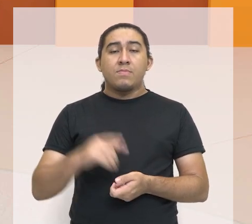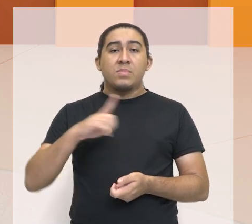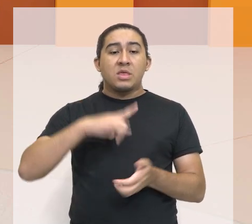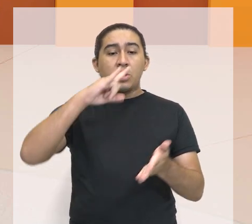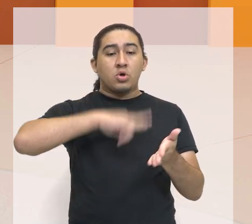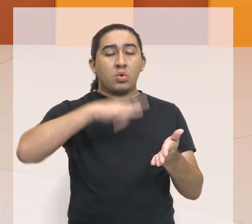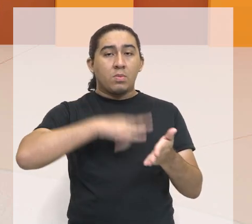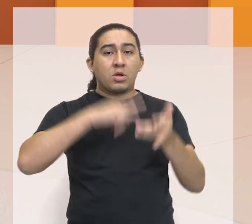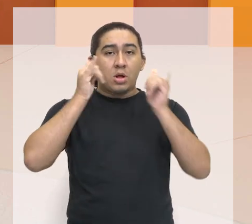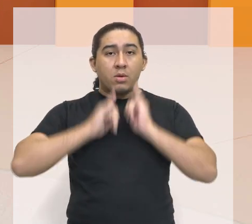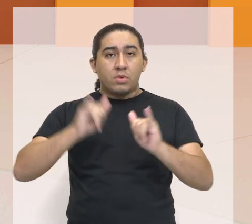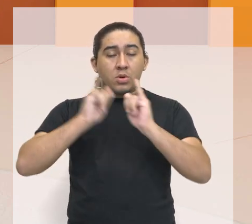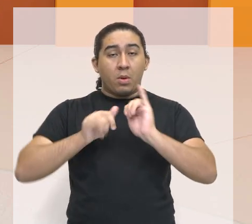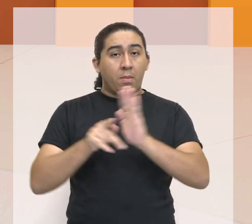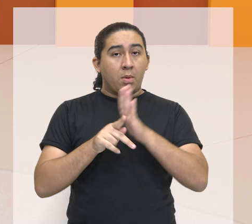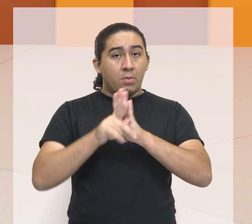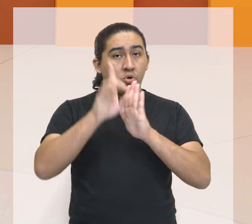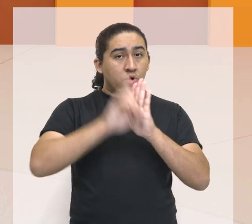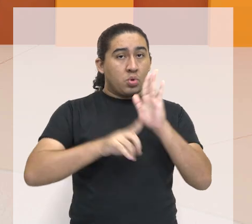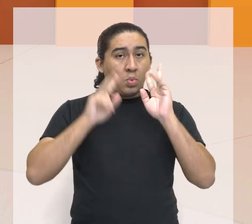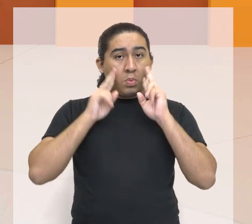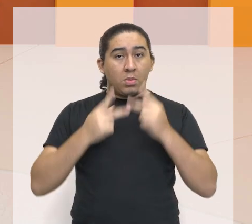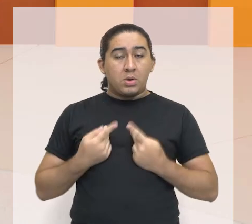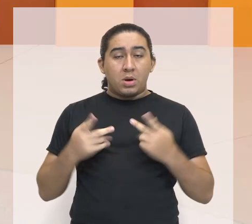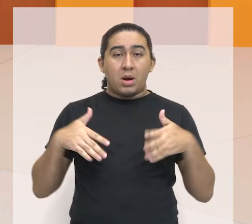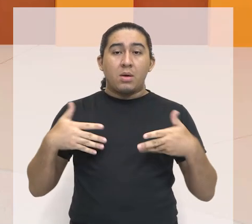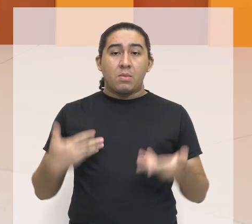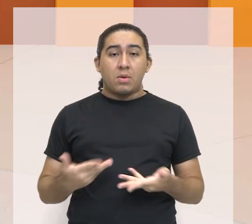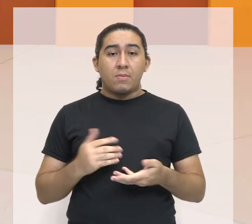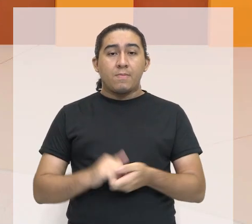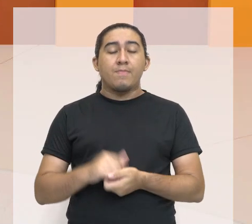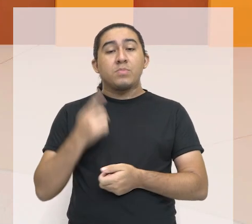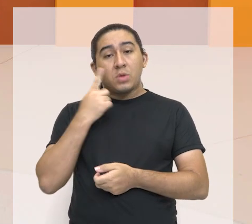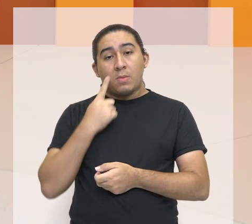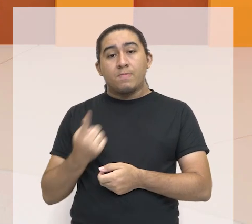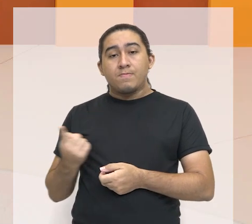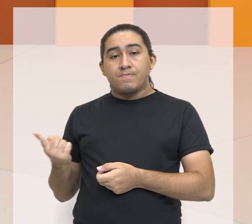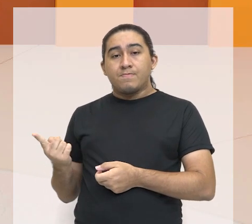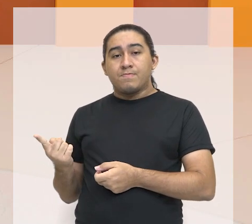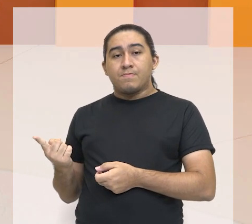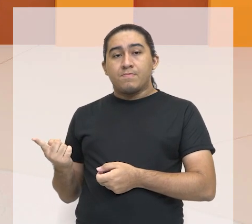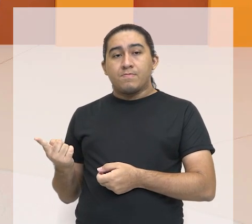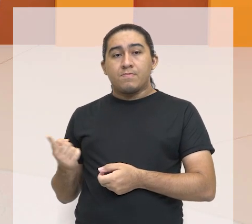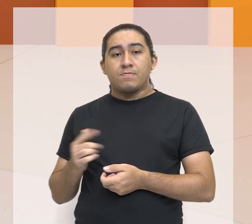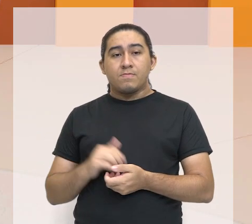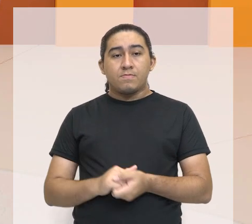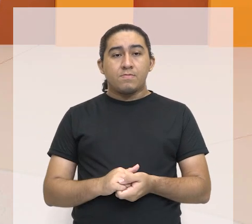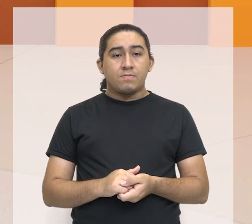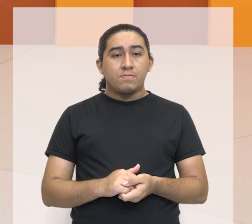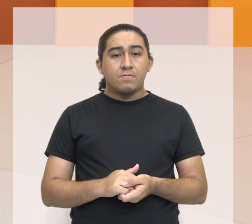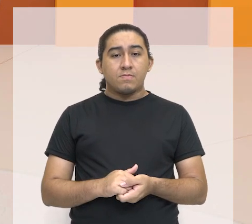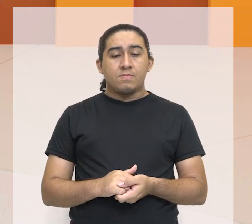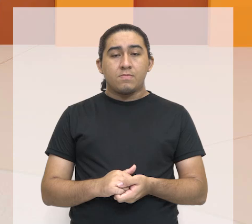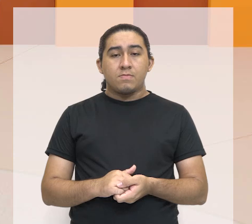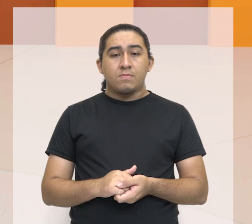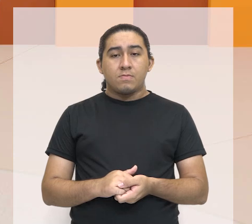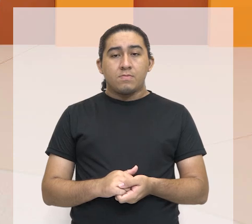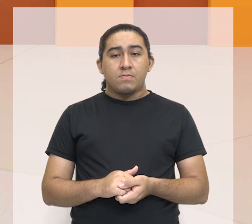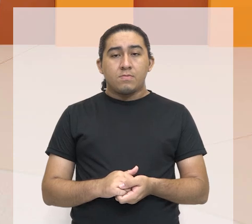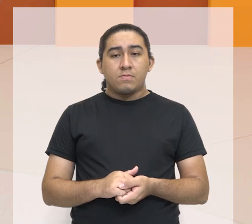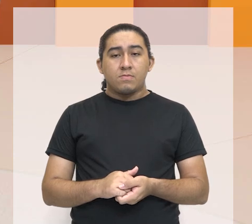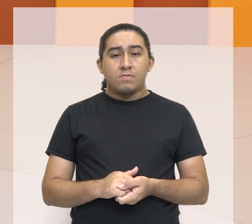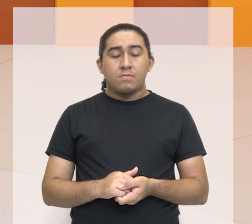o mundo os direitos humanos, que são o quê? Os direitos que são